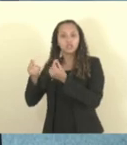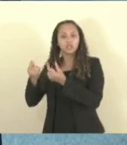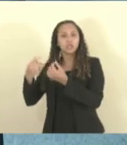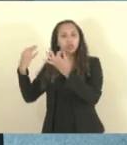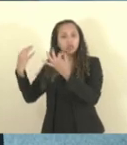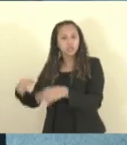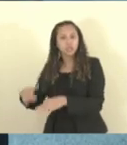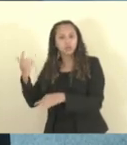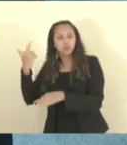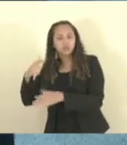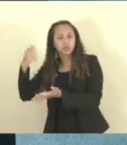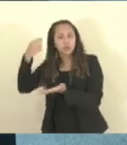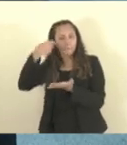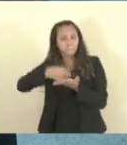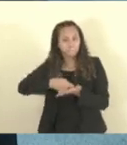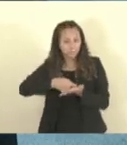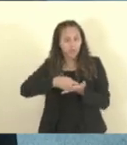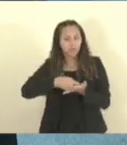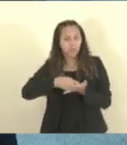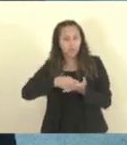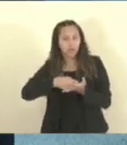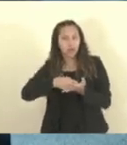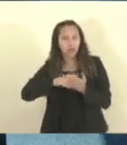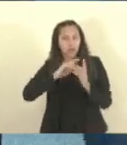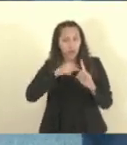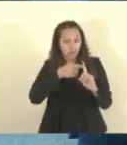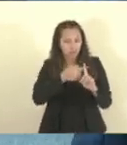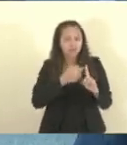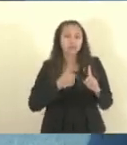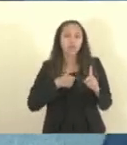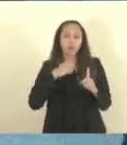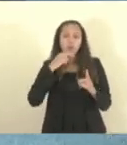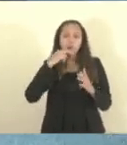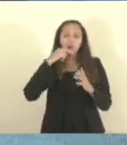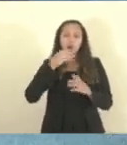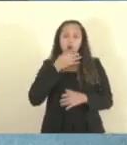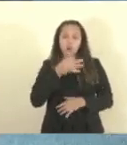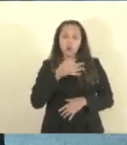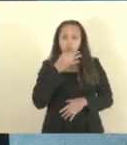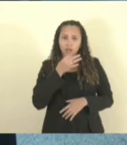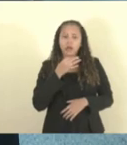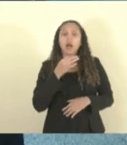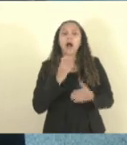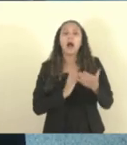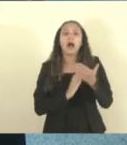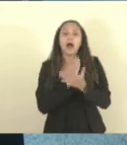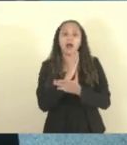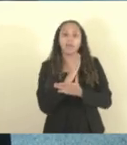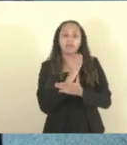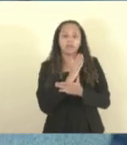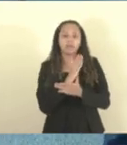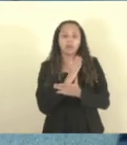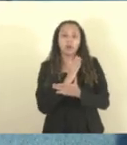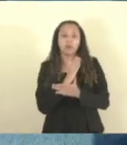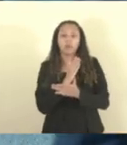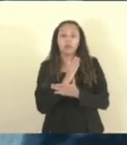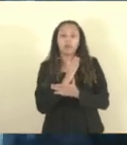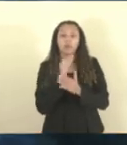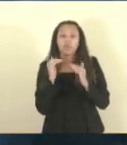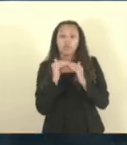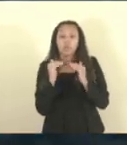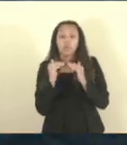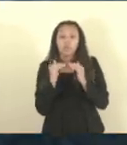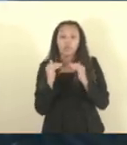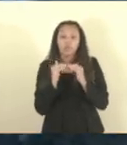fazer jus ao pagamento dessas gratificações, eu relato na comissão de finanças pela aprovação conforme